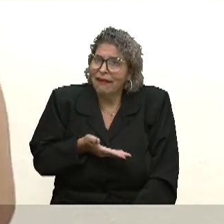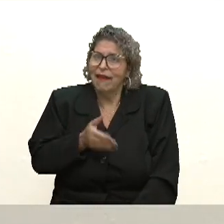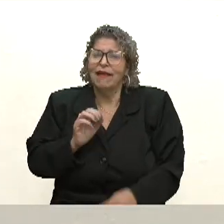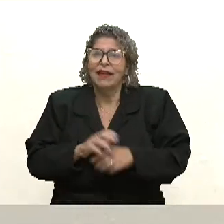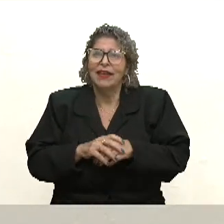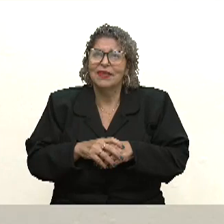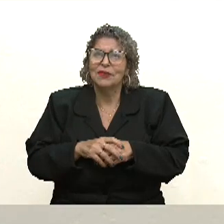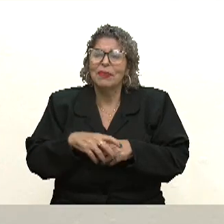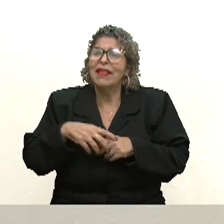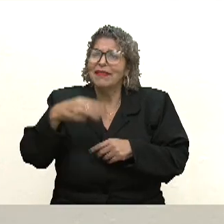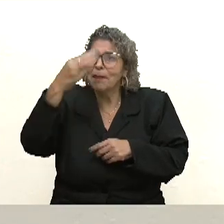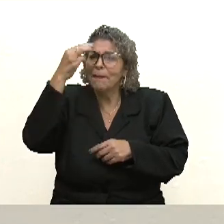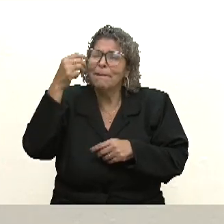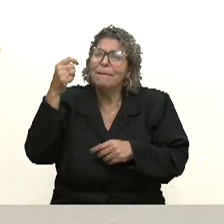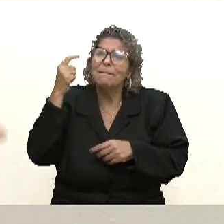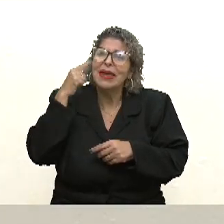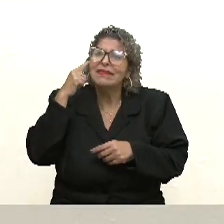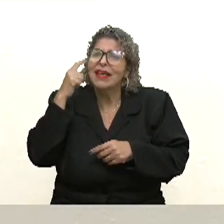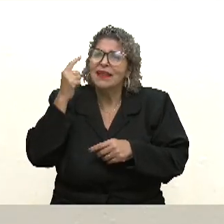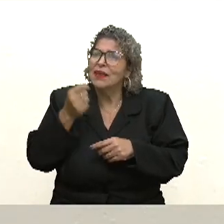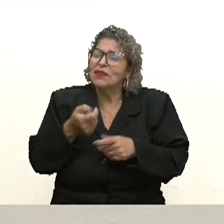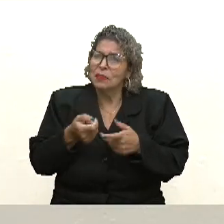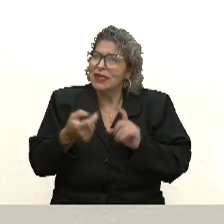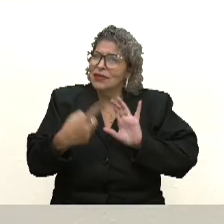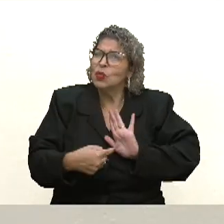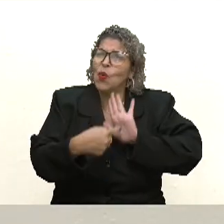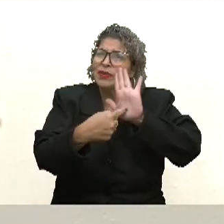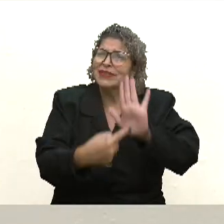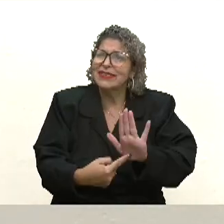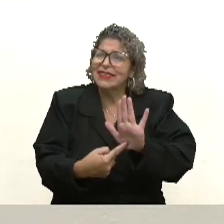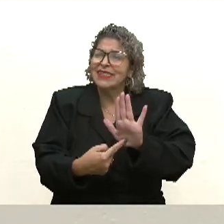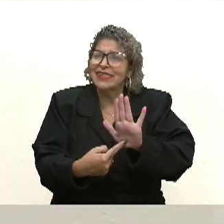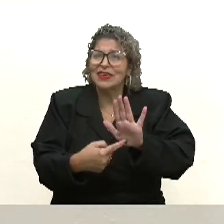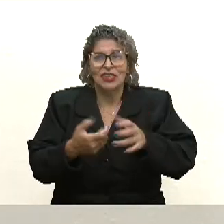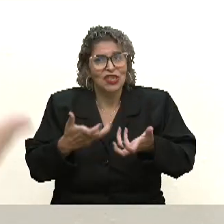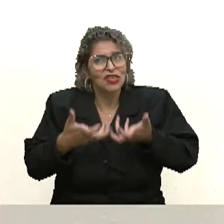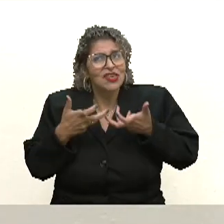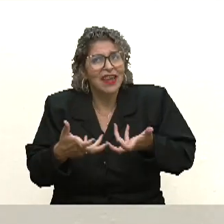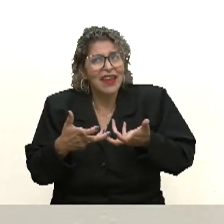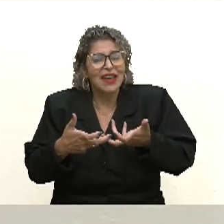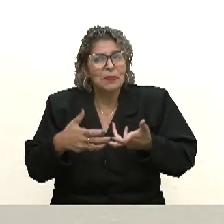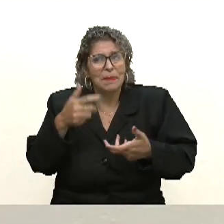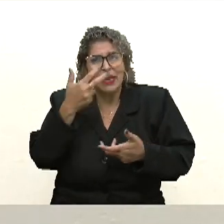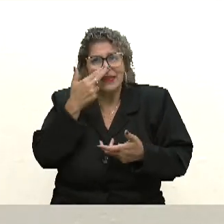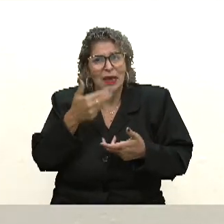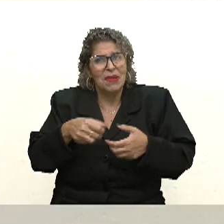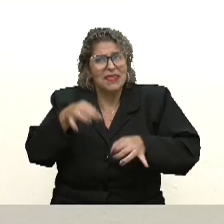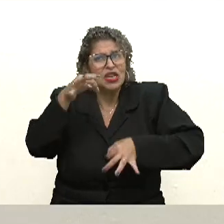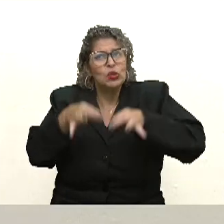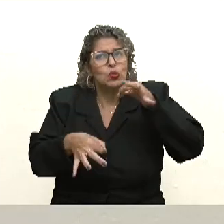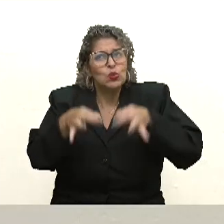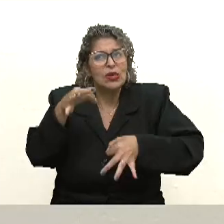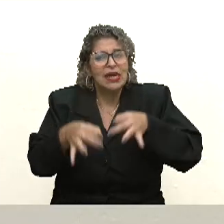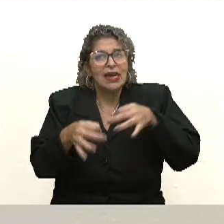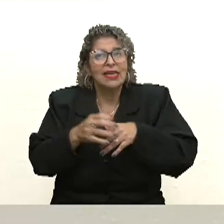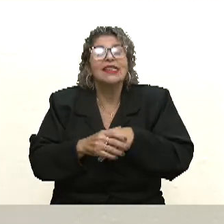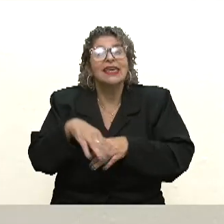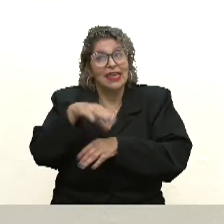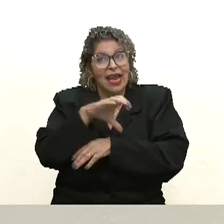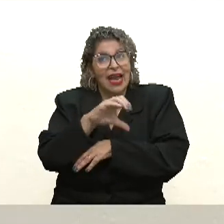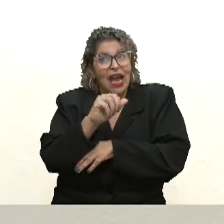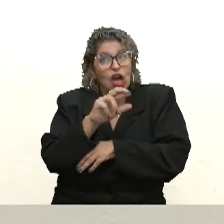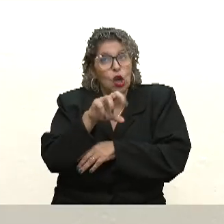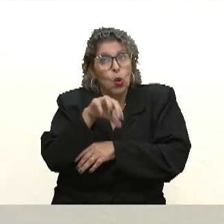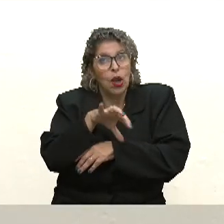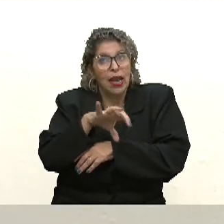essa mentalidade de que a gente talvez não possa se expressar do jeito que a gente gostaria ou que a gente vai ser julgada. Até há pouco tempo, como a Caroline falou,